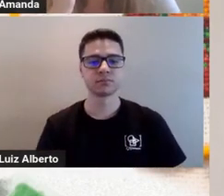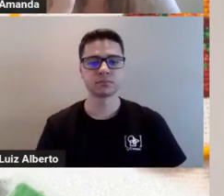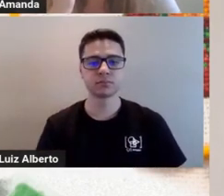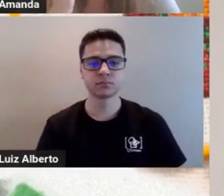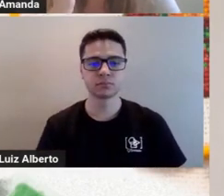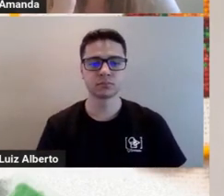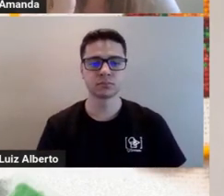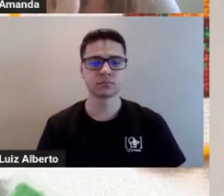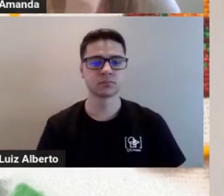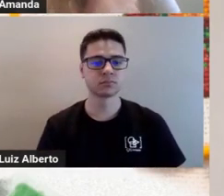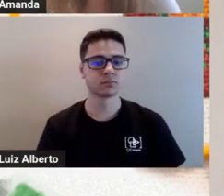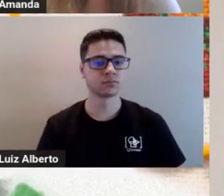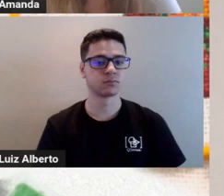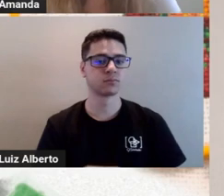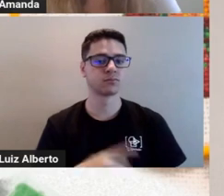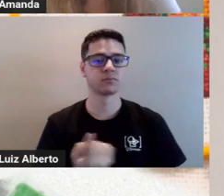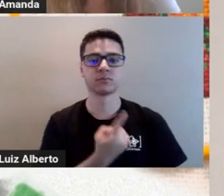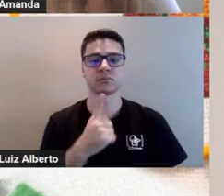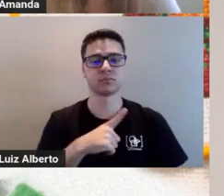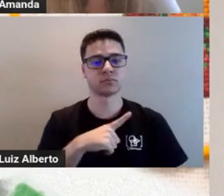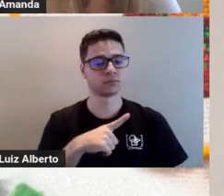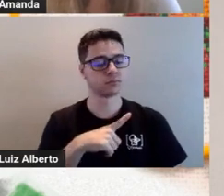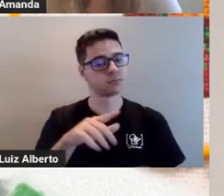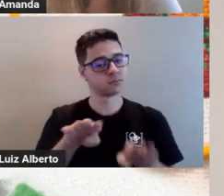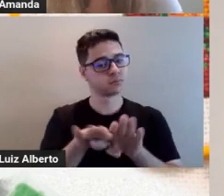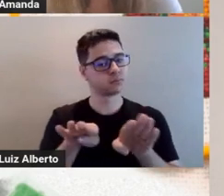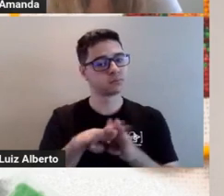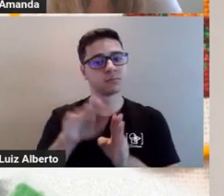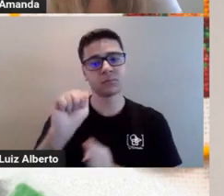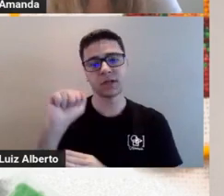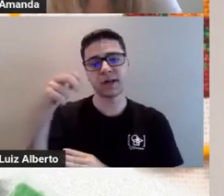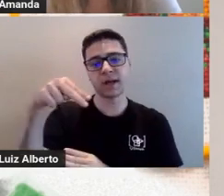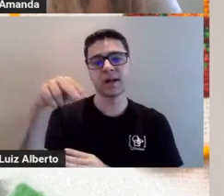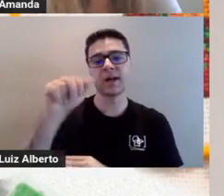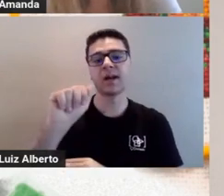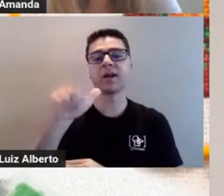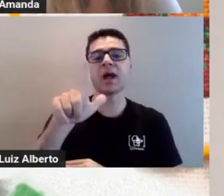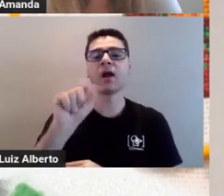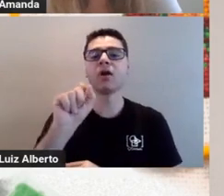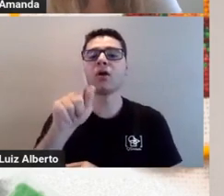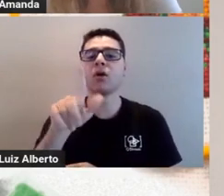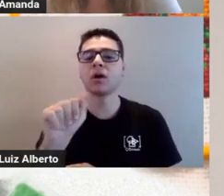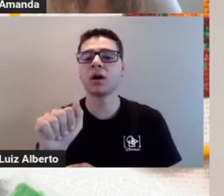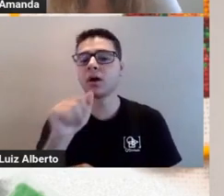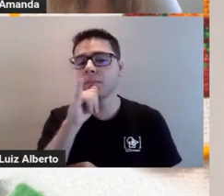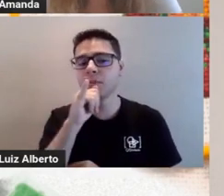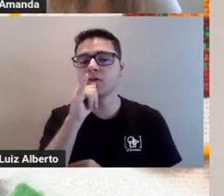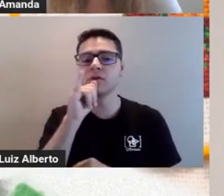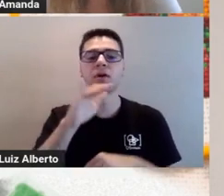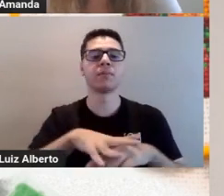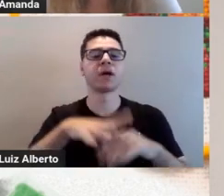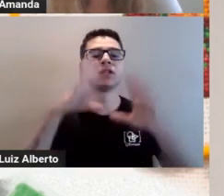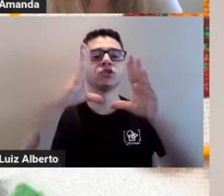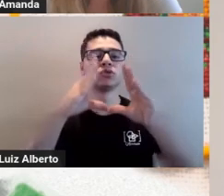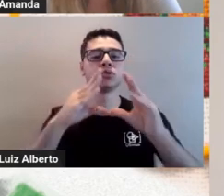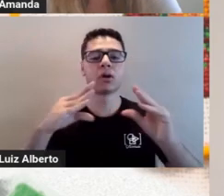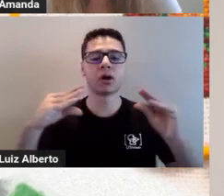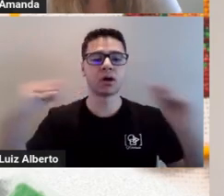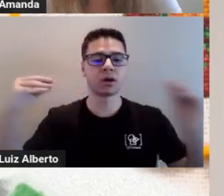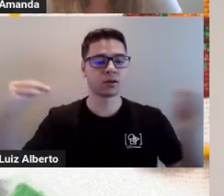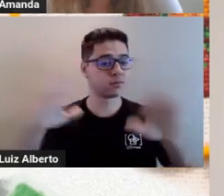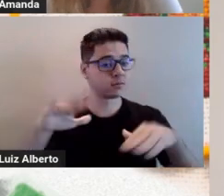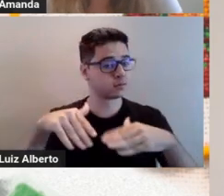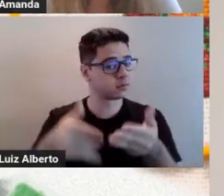A gente vai ter também as análogas. Quais são as cores análogas? É uma harmonia mais suave, no caso. Se a gente fizer